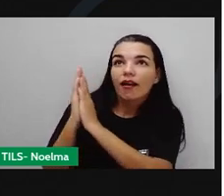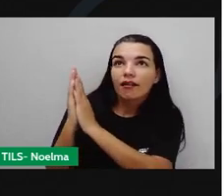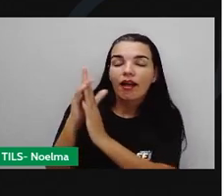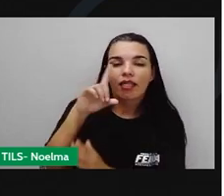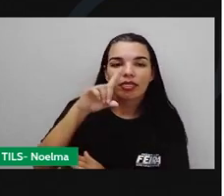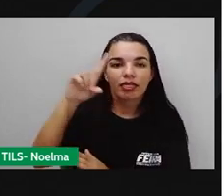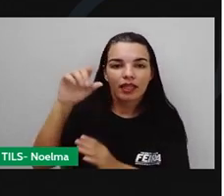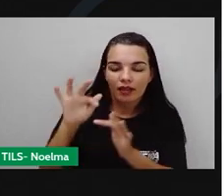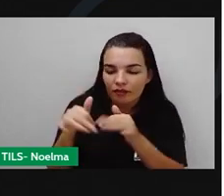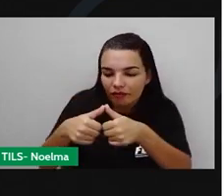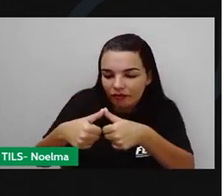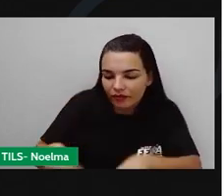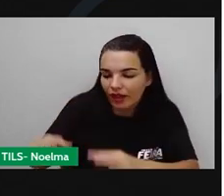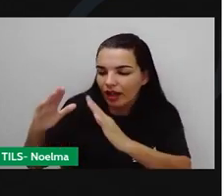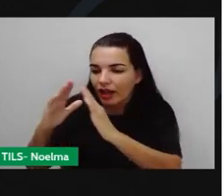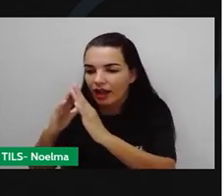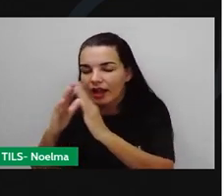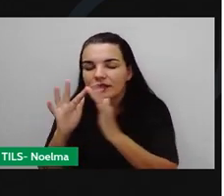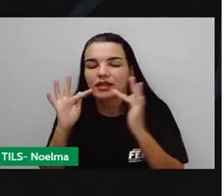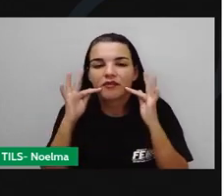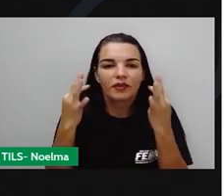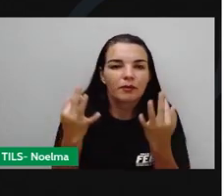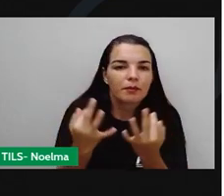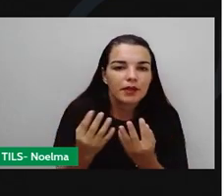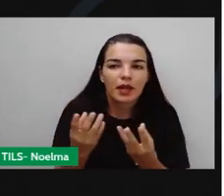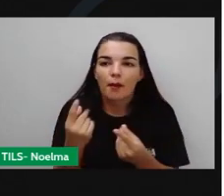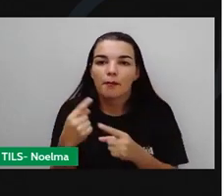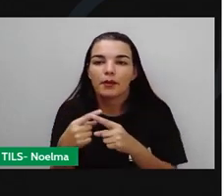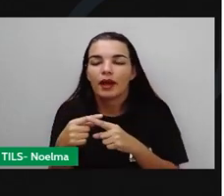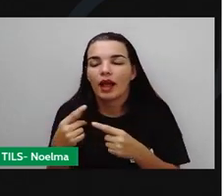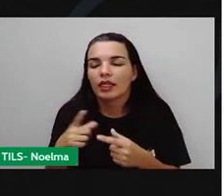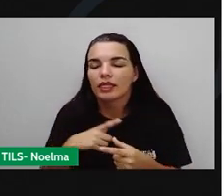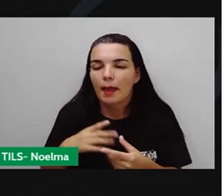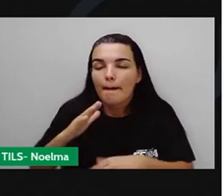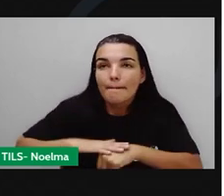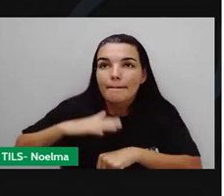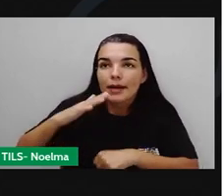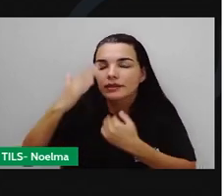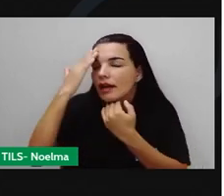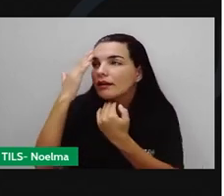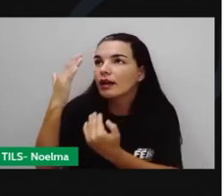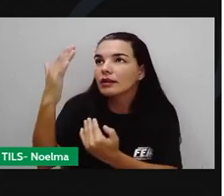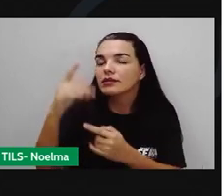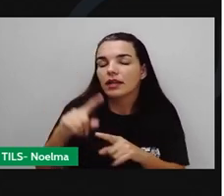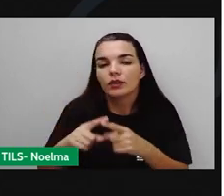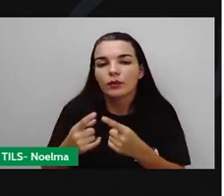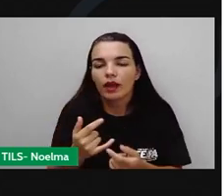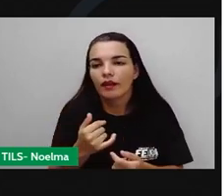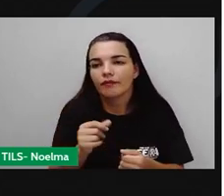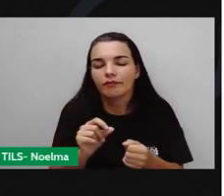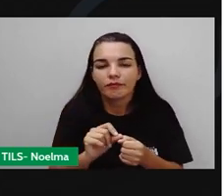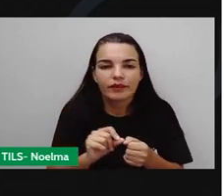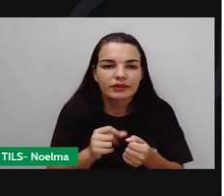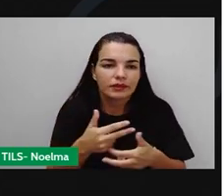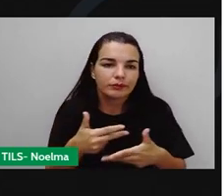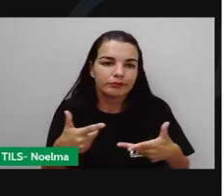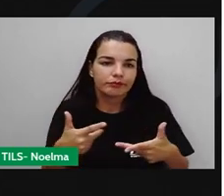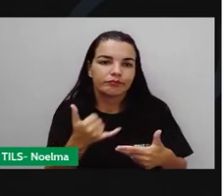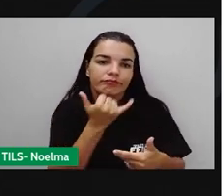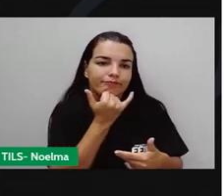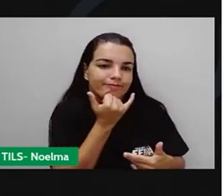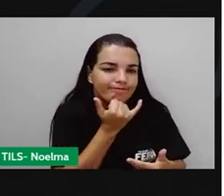minha família, nós temos mais para agradecer do que para pedir. Então a gente faz em forma de agradecimento, a gente agradece